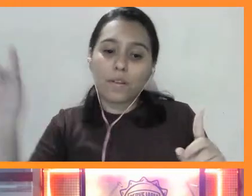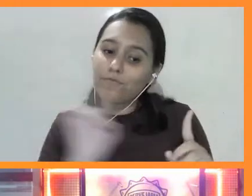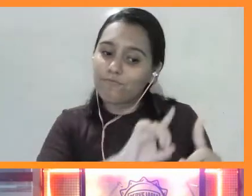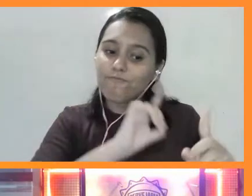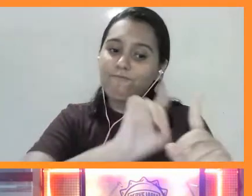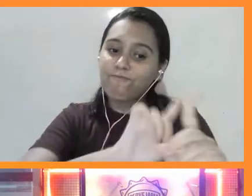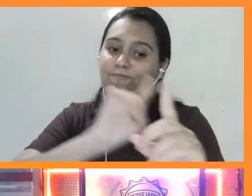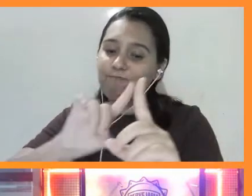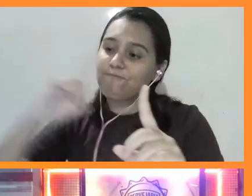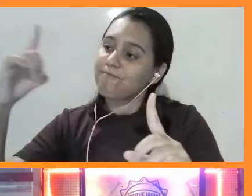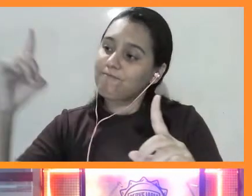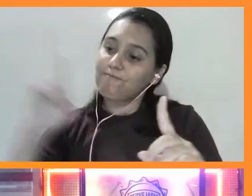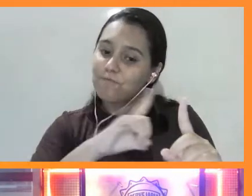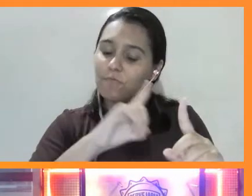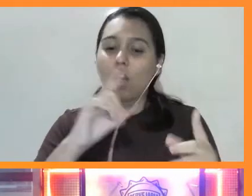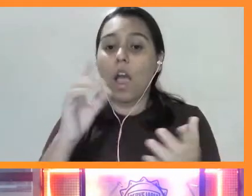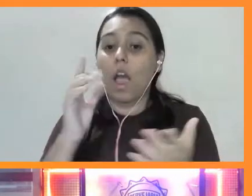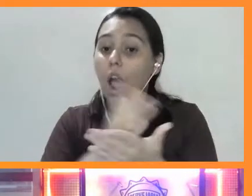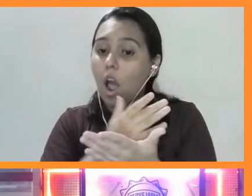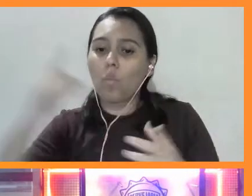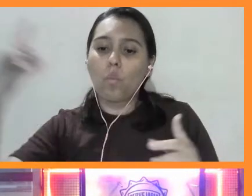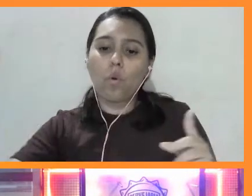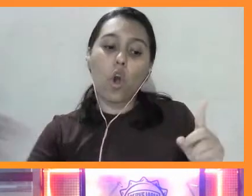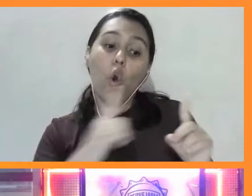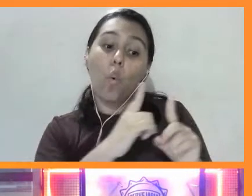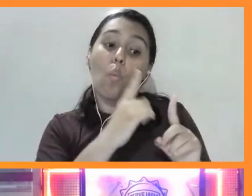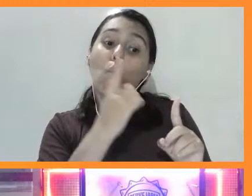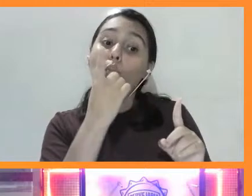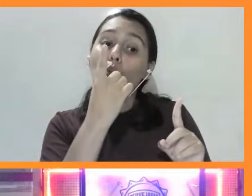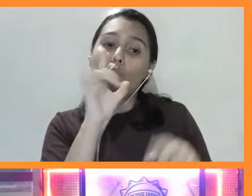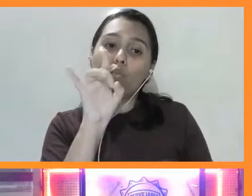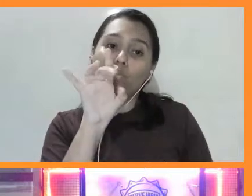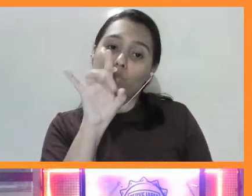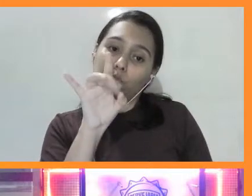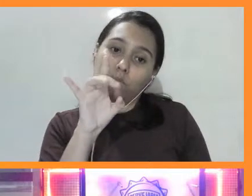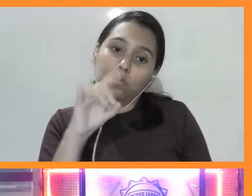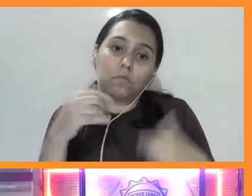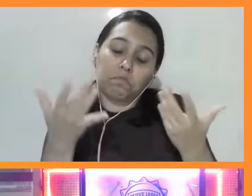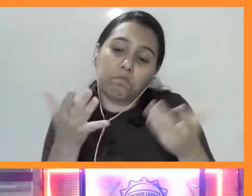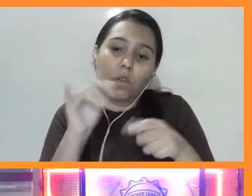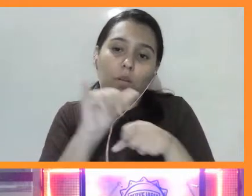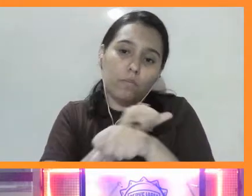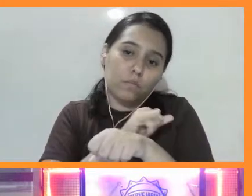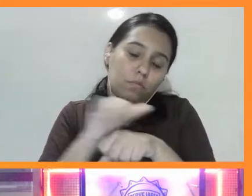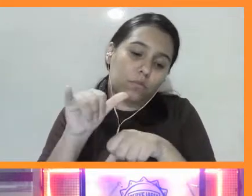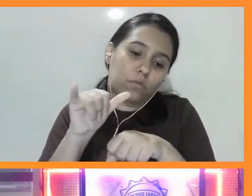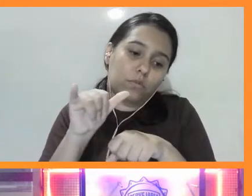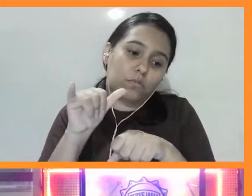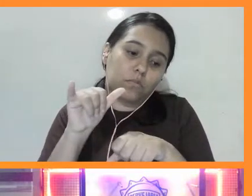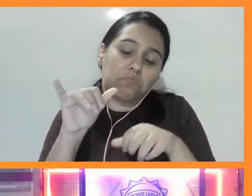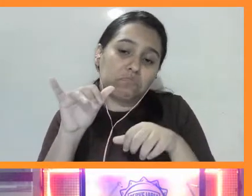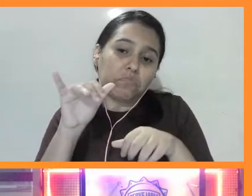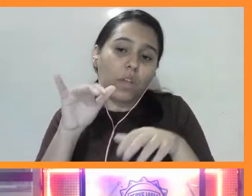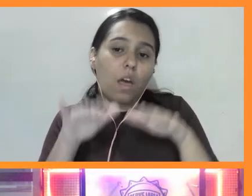se equilibra dentro da população, ora tendo mais umas estratégias, ora tendo outras, né,